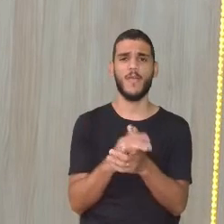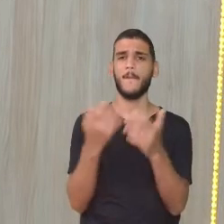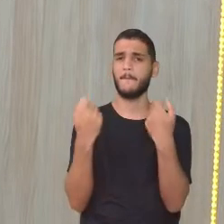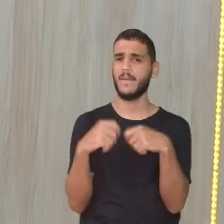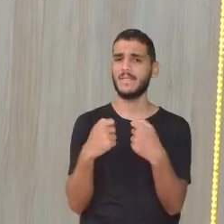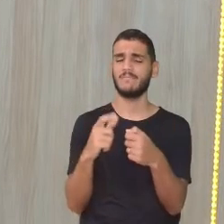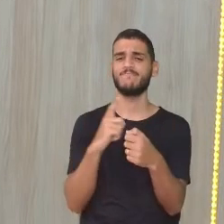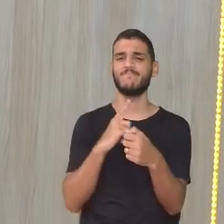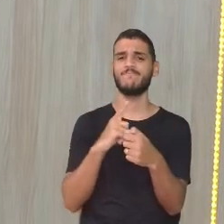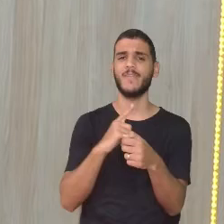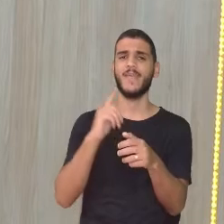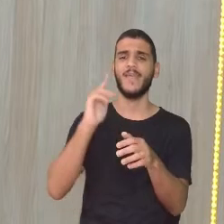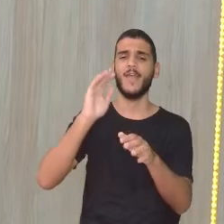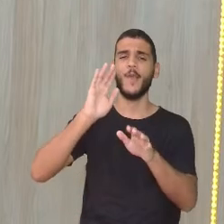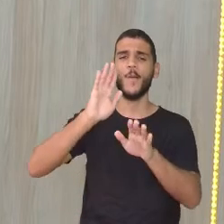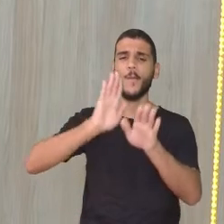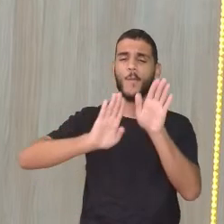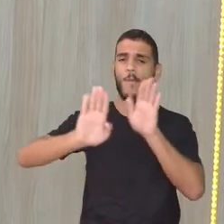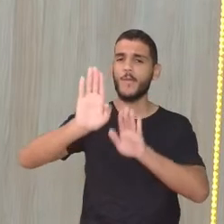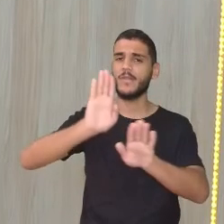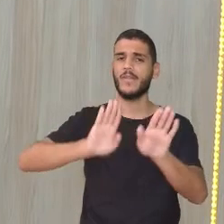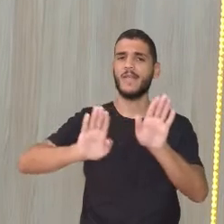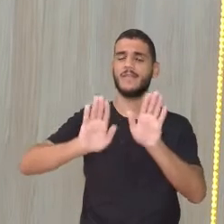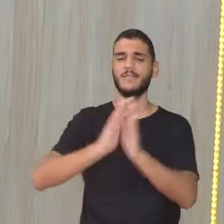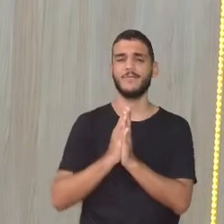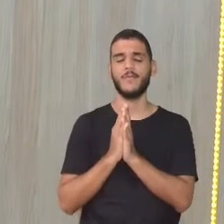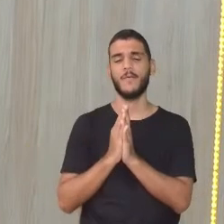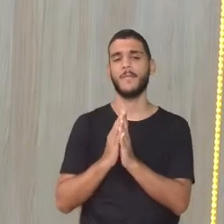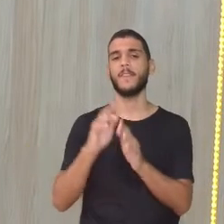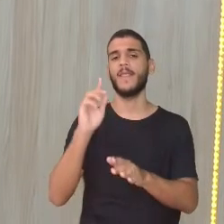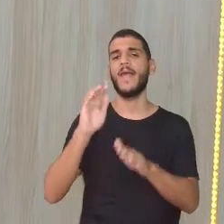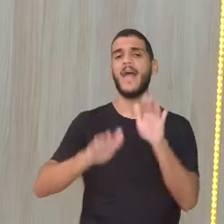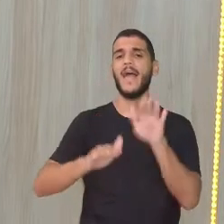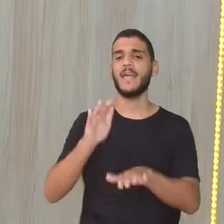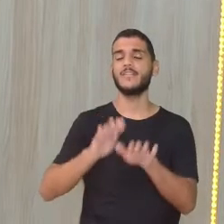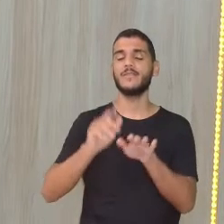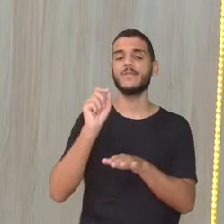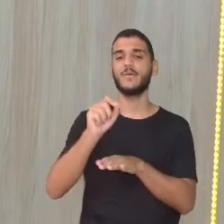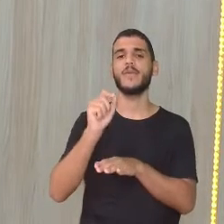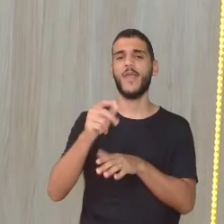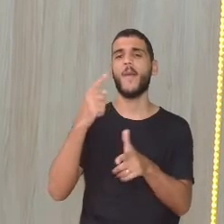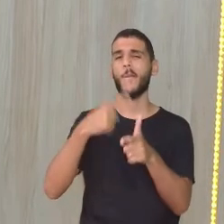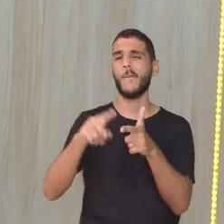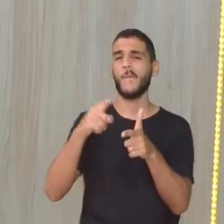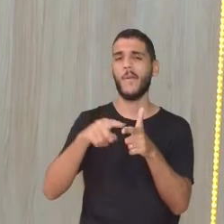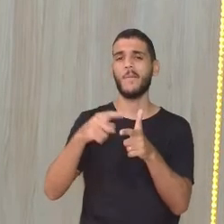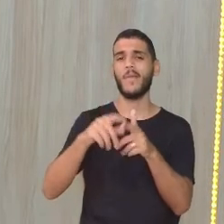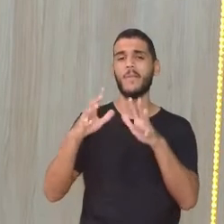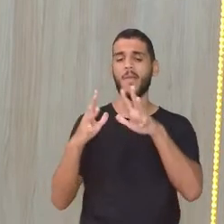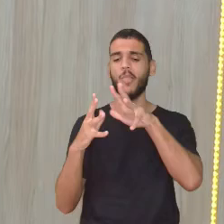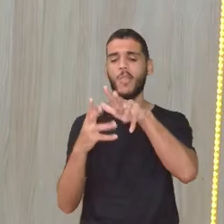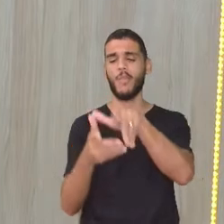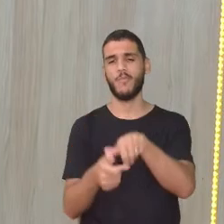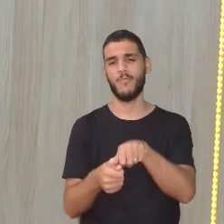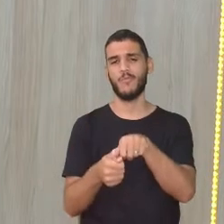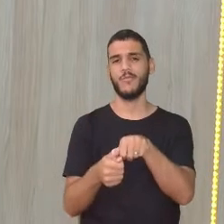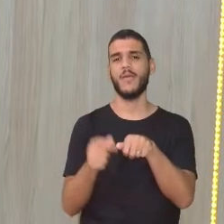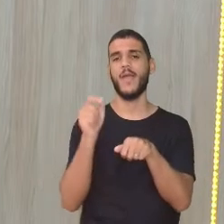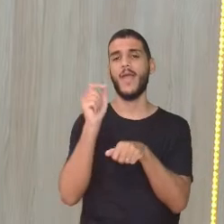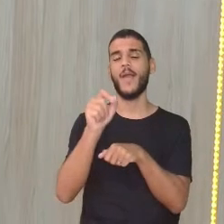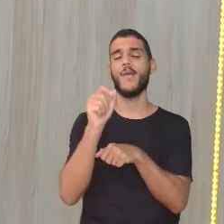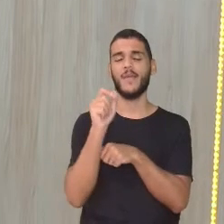olhar, tá certo, gente? Porque, muitas vezes, os desastres naturais não são só pela falta de saneamento